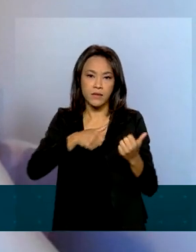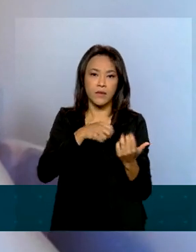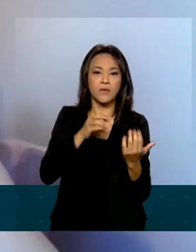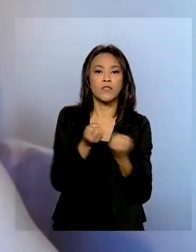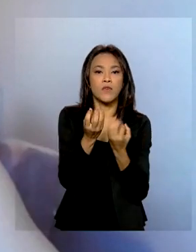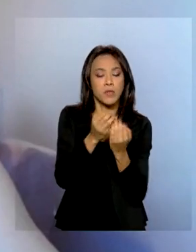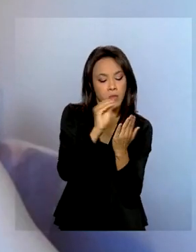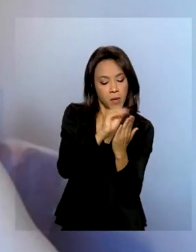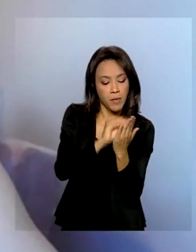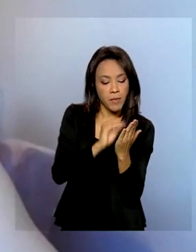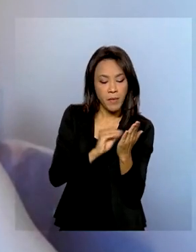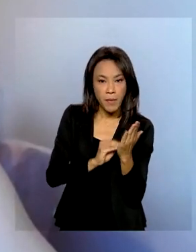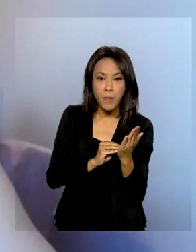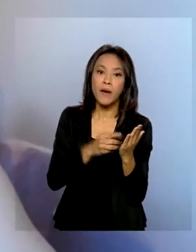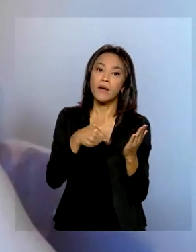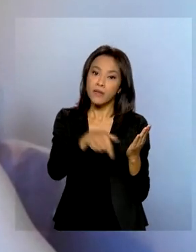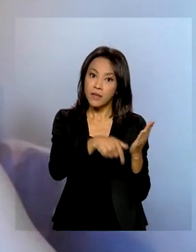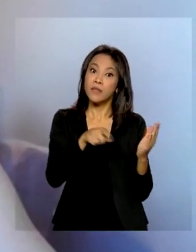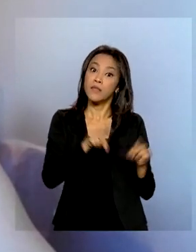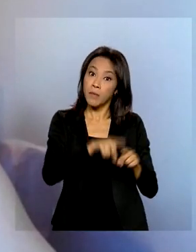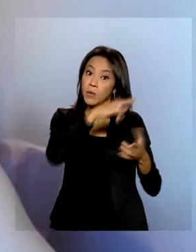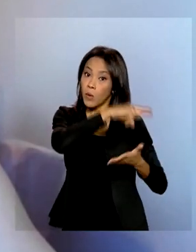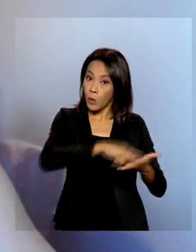regularização ambiental do imóvel rural que estão disponíveis para o estado. E aí E E